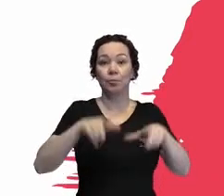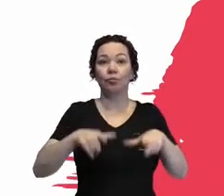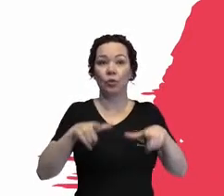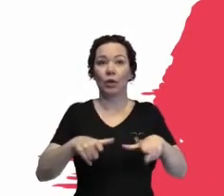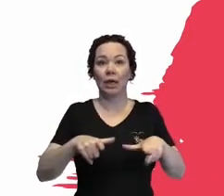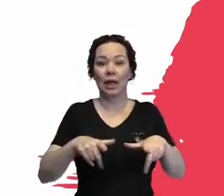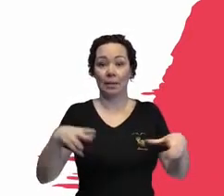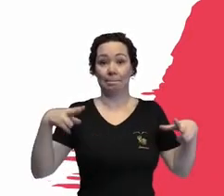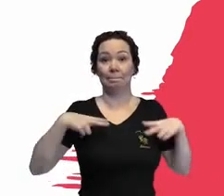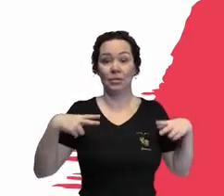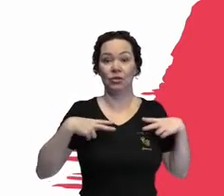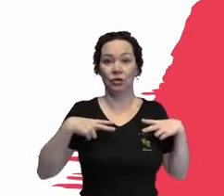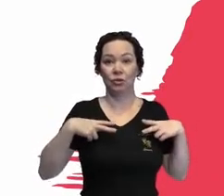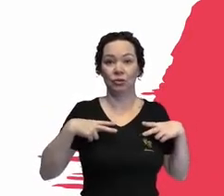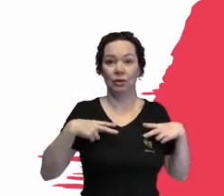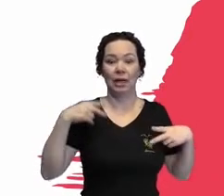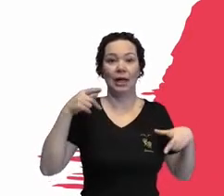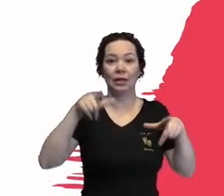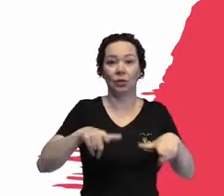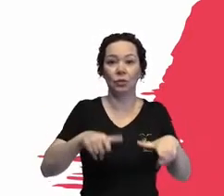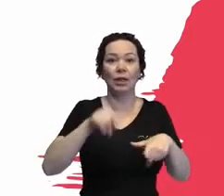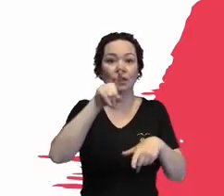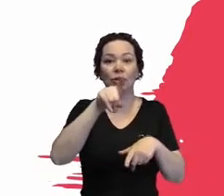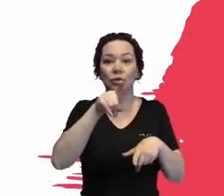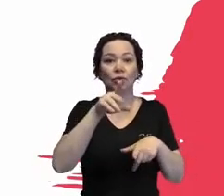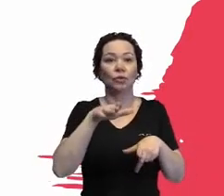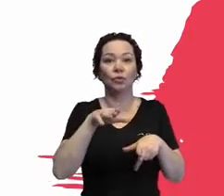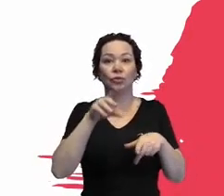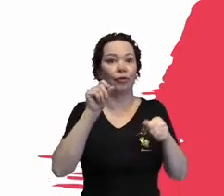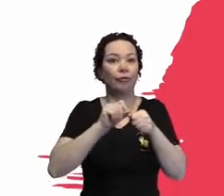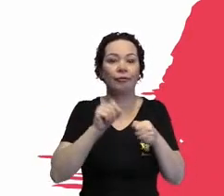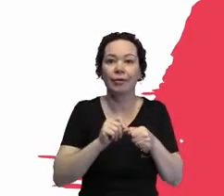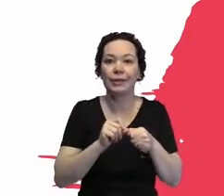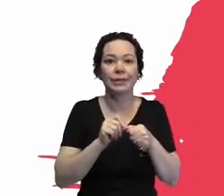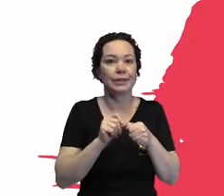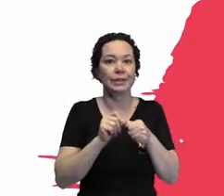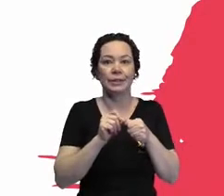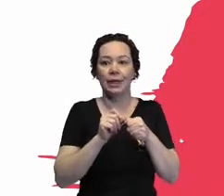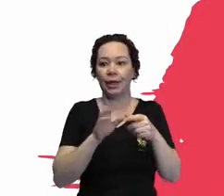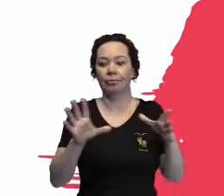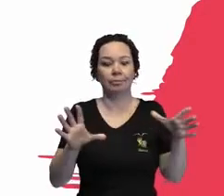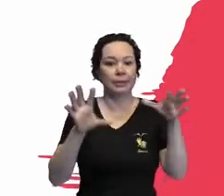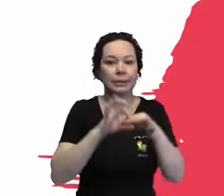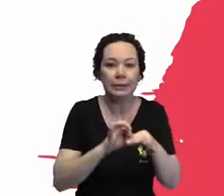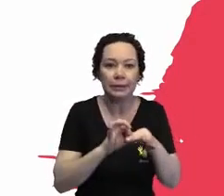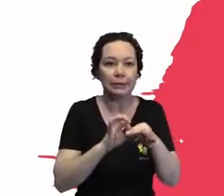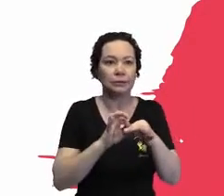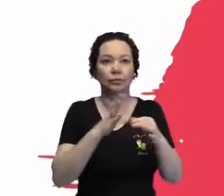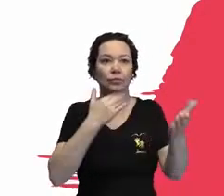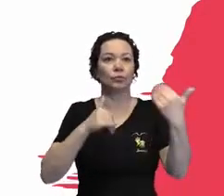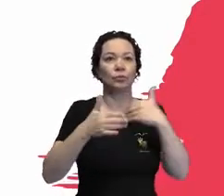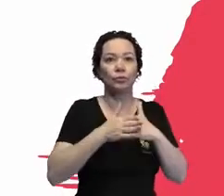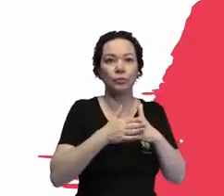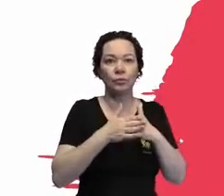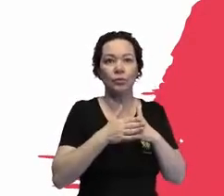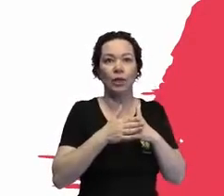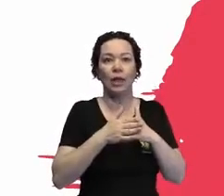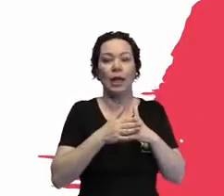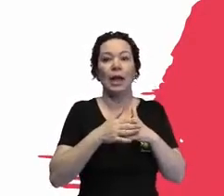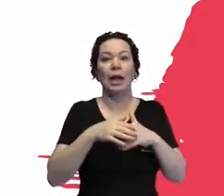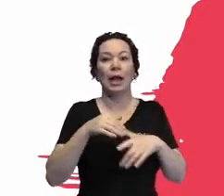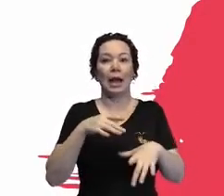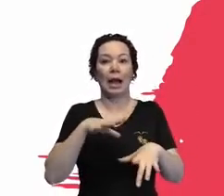privacidade, aquele espaço que você vai, né, ali fazendo uma certa simbiose, e onde todos os seus aprendizados e